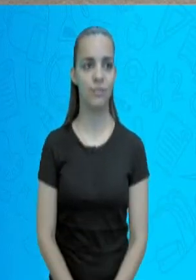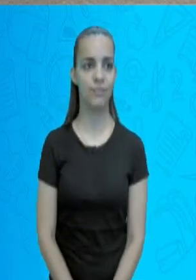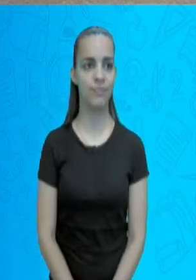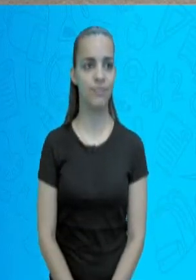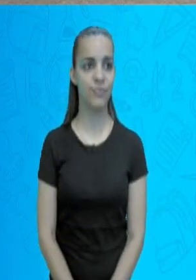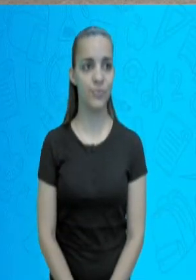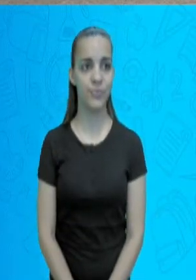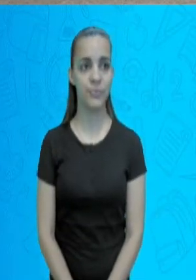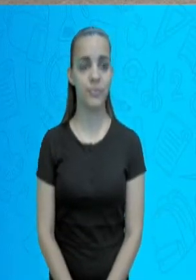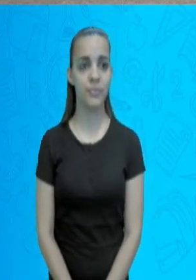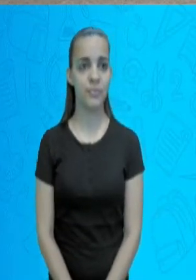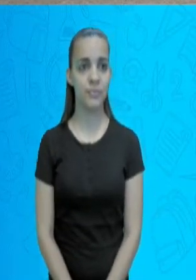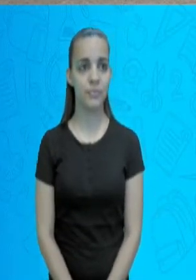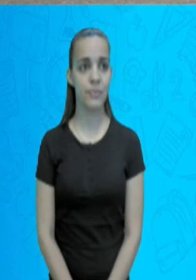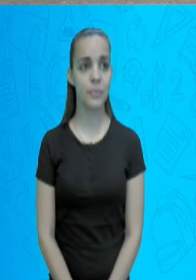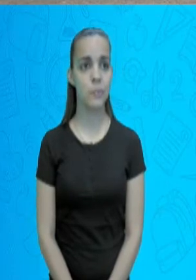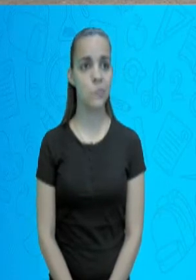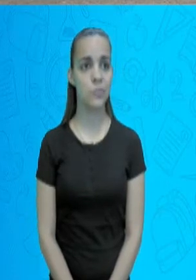Ok?